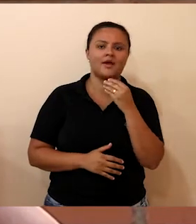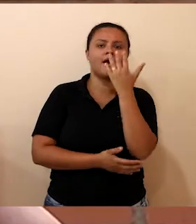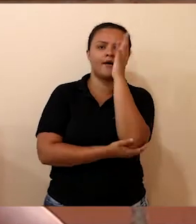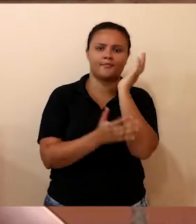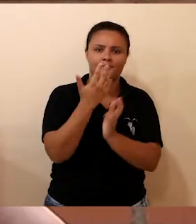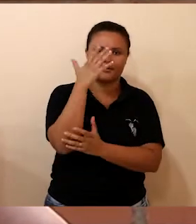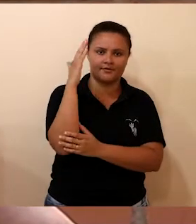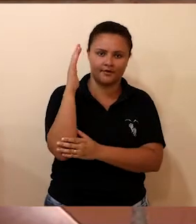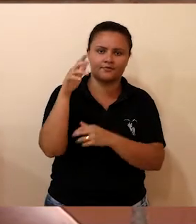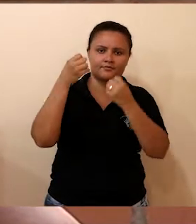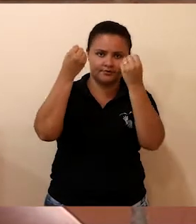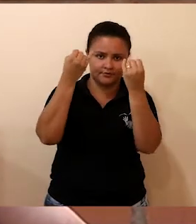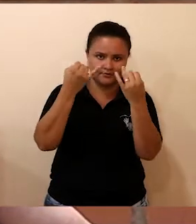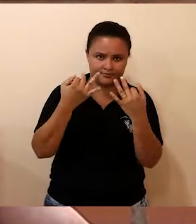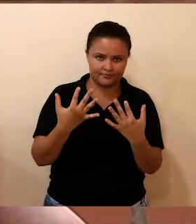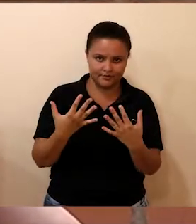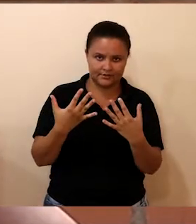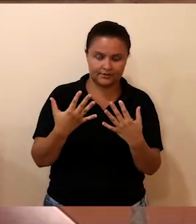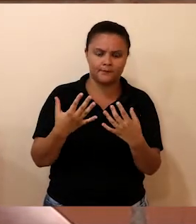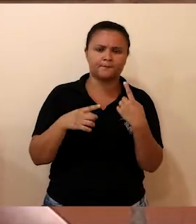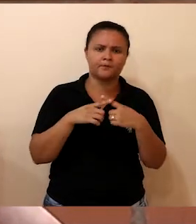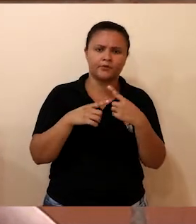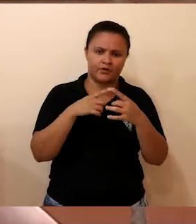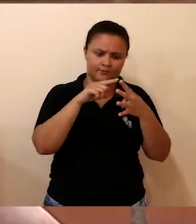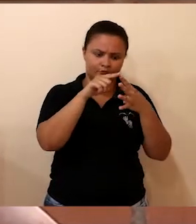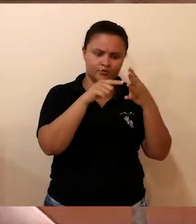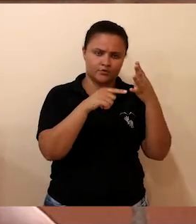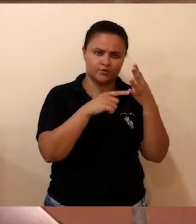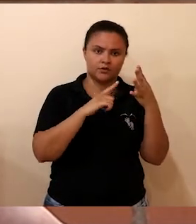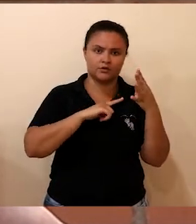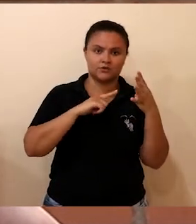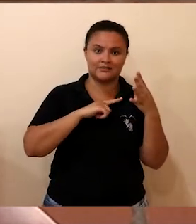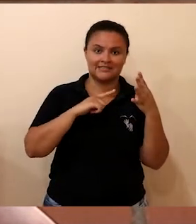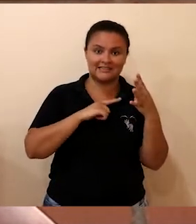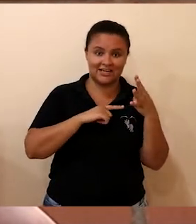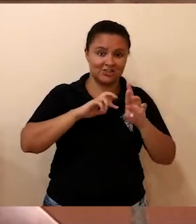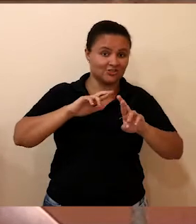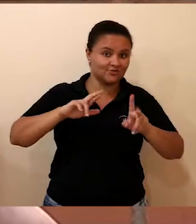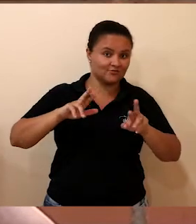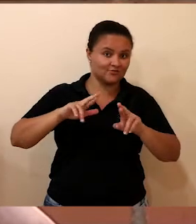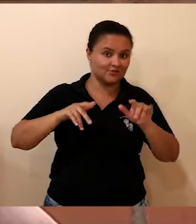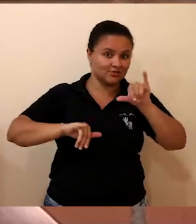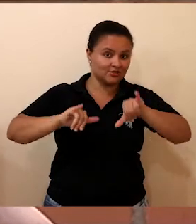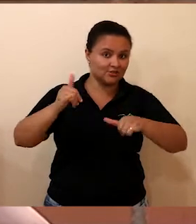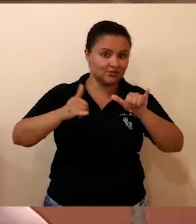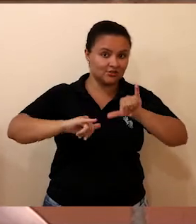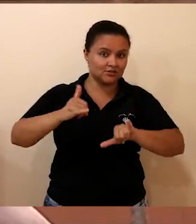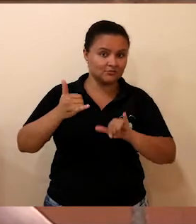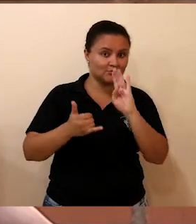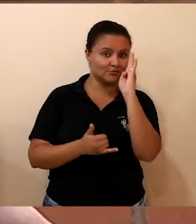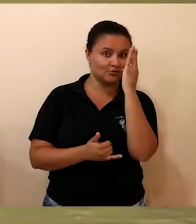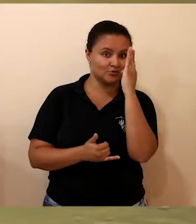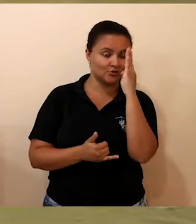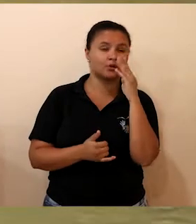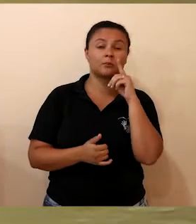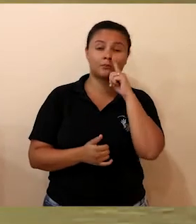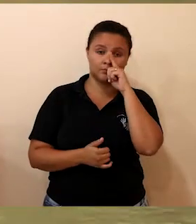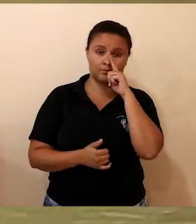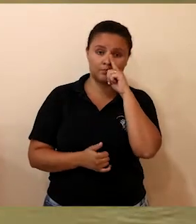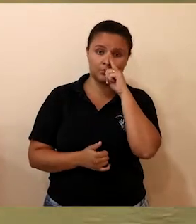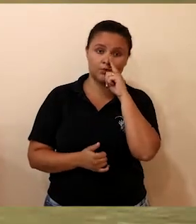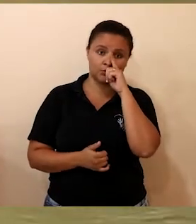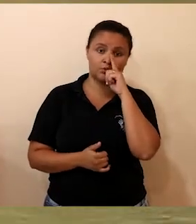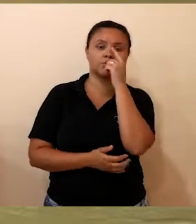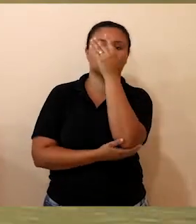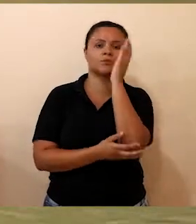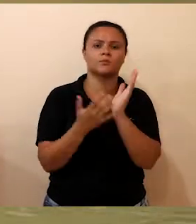resíduo mais perigoso, um resíduo mais impactante, ele é um pouco mais perigoso para o meio ambiente. Ele pode tanto